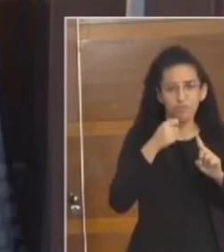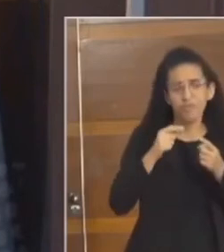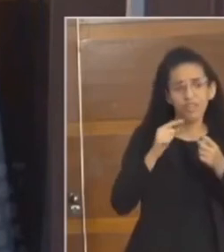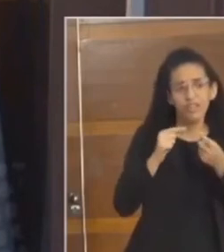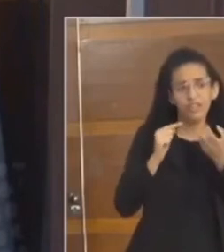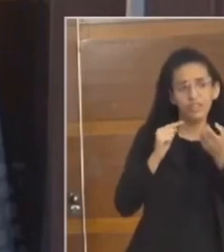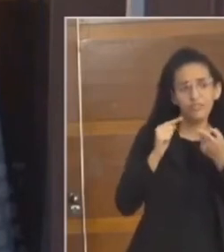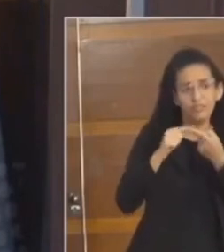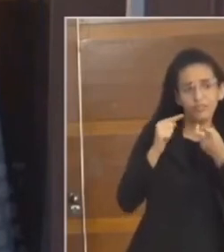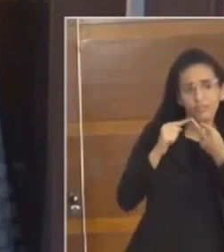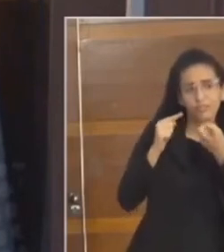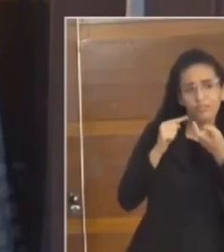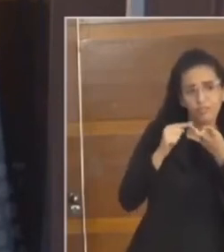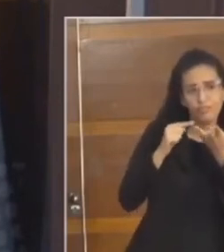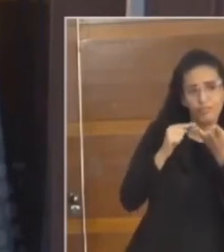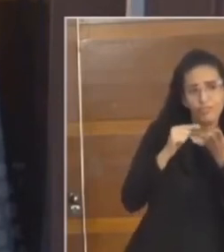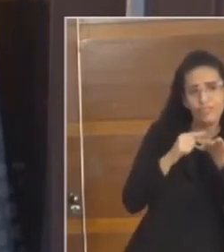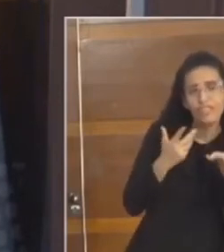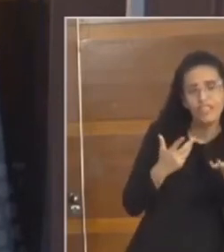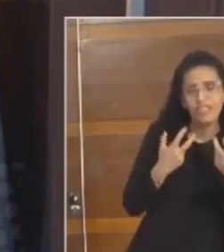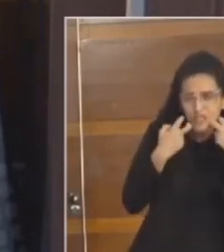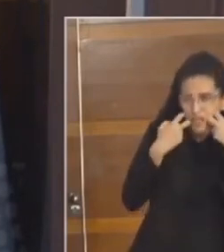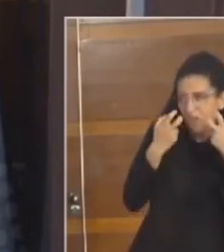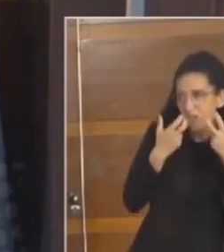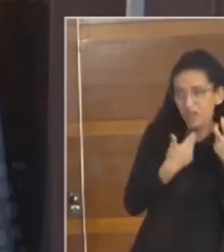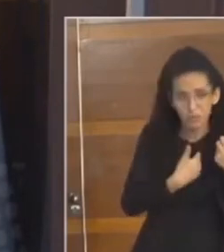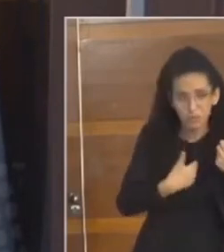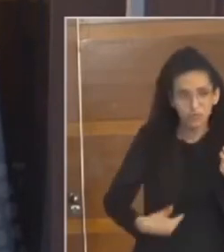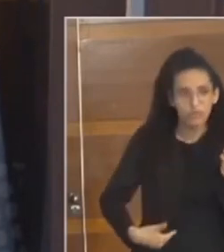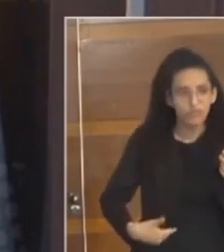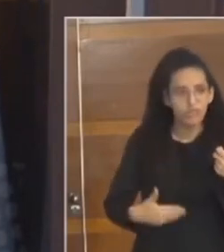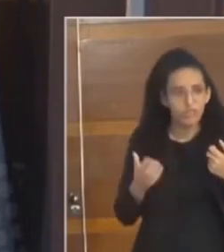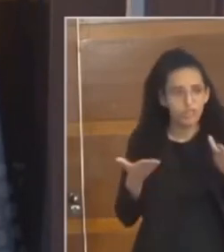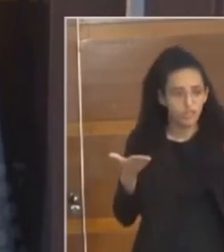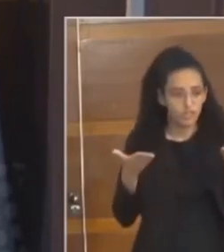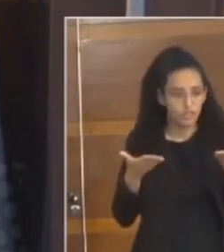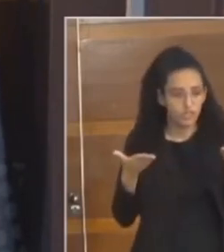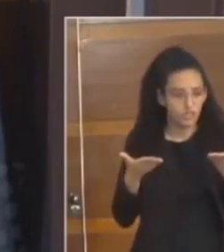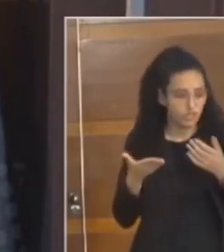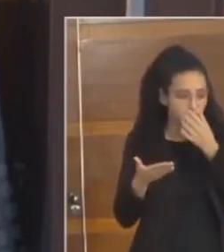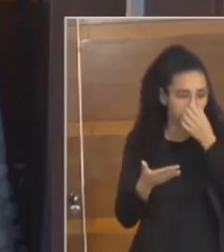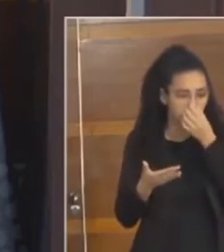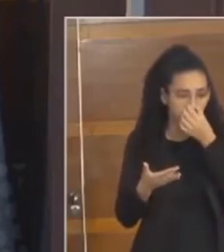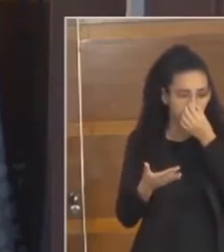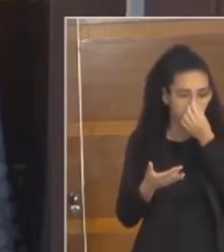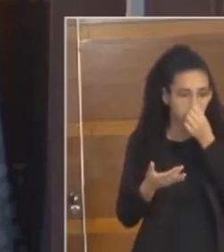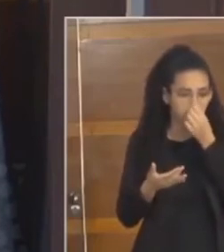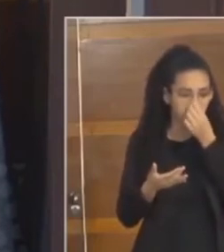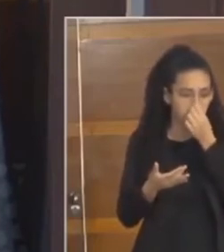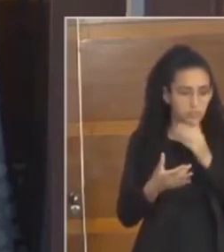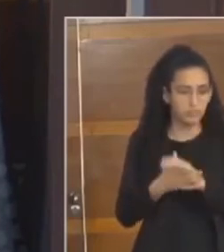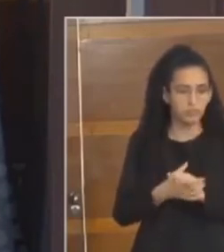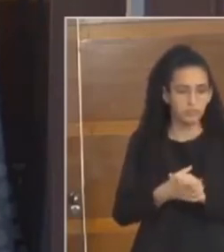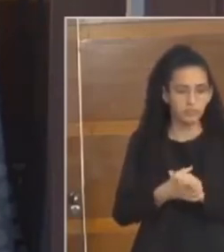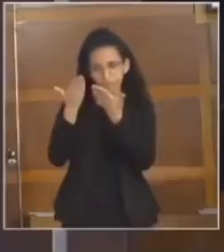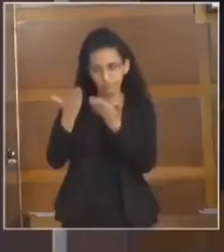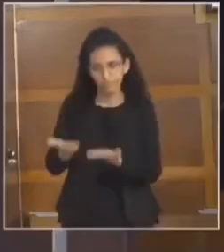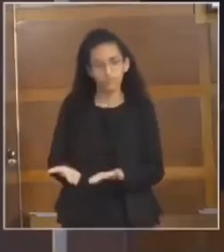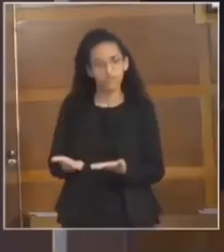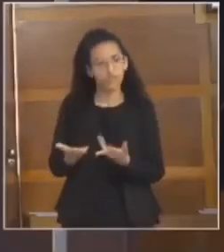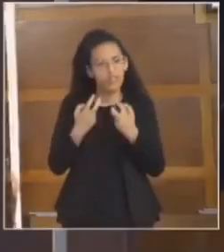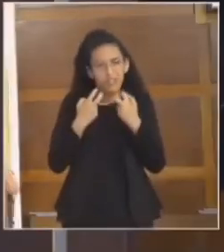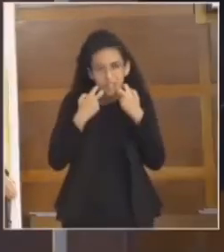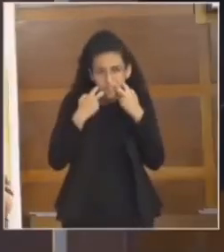as covardias que a atual gestão fez e continua fazendo com a população, a gente precisaria de, no mínimo, umas três sessões.